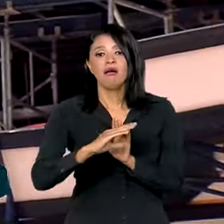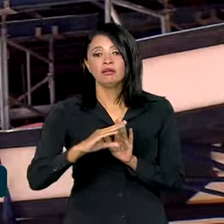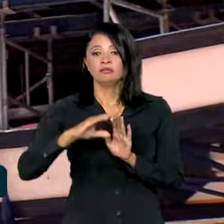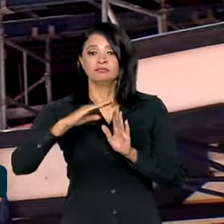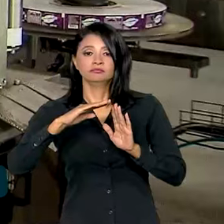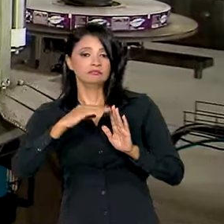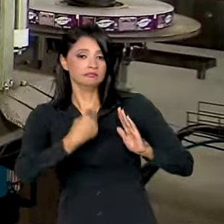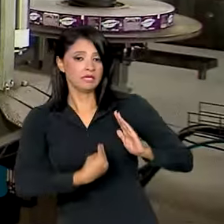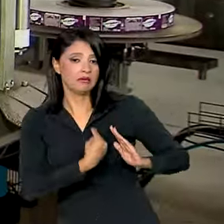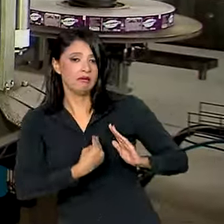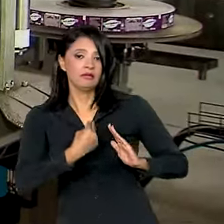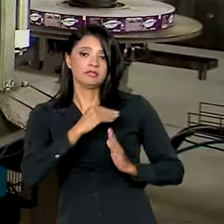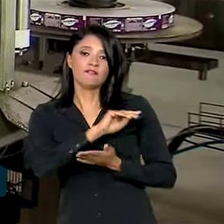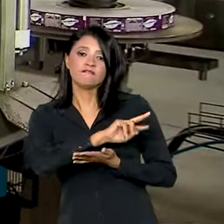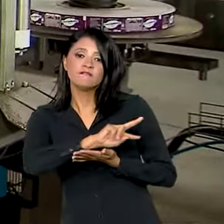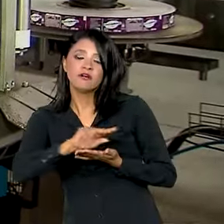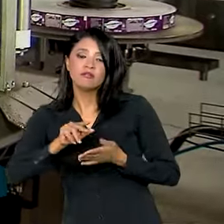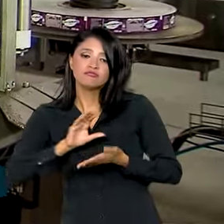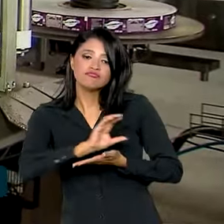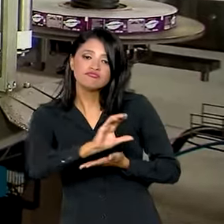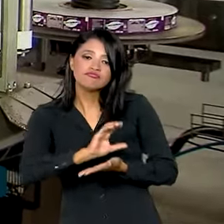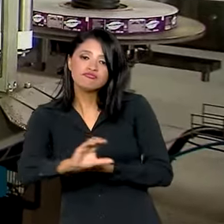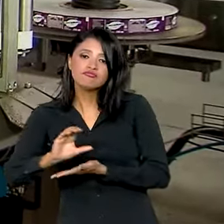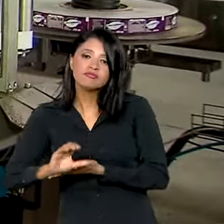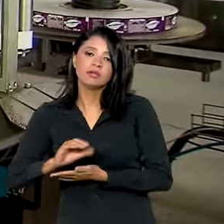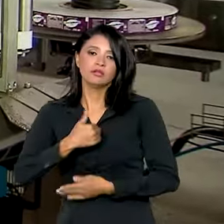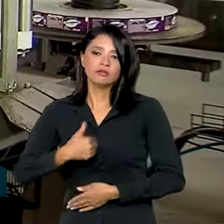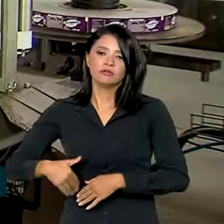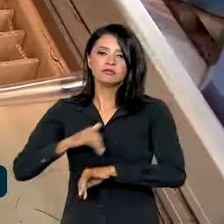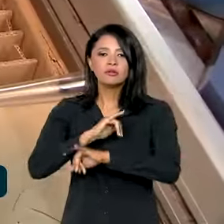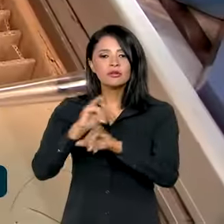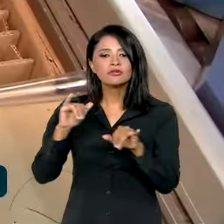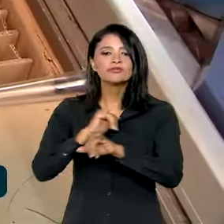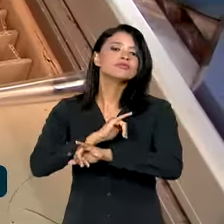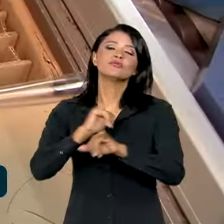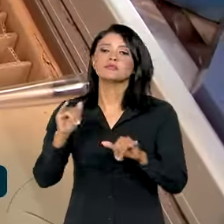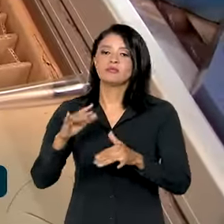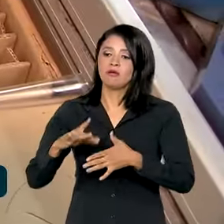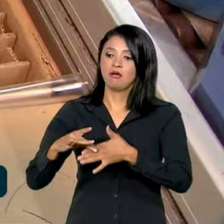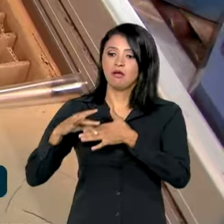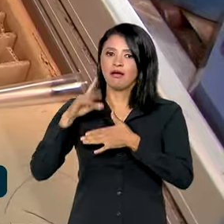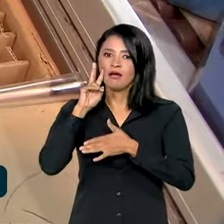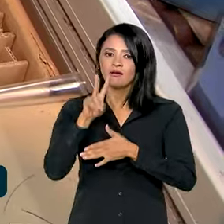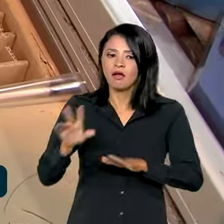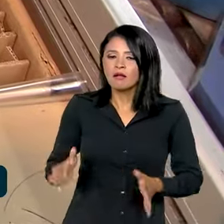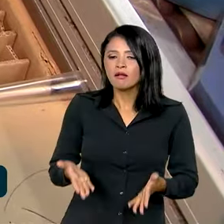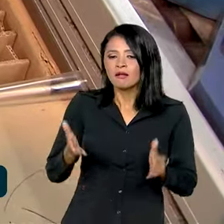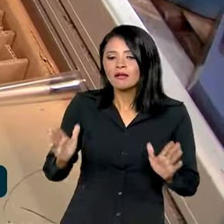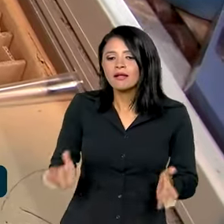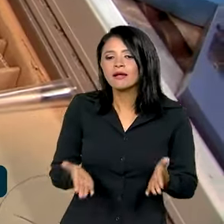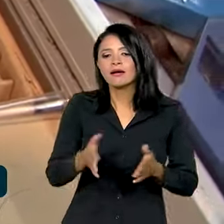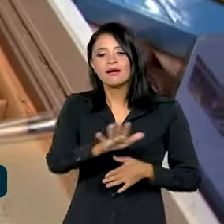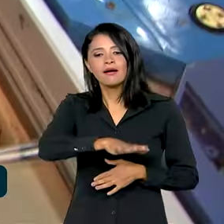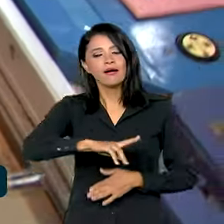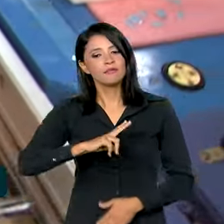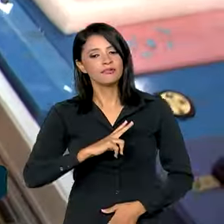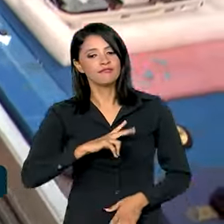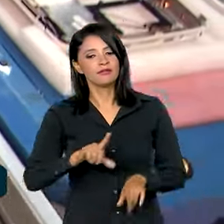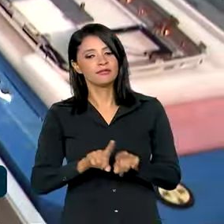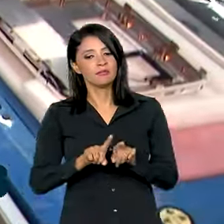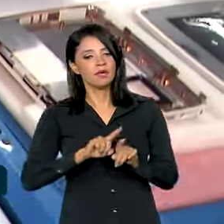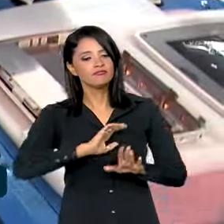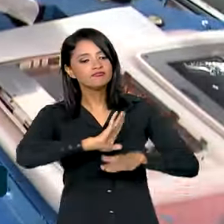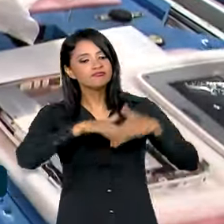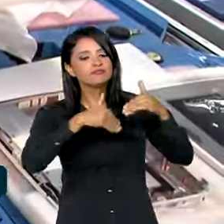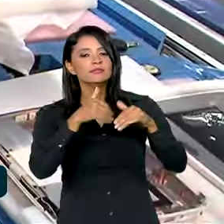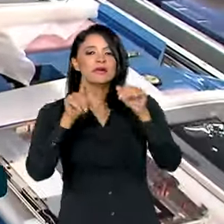Vida, os vários investimentos que o governo vem anunciando, liderando, provocando o setor privado da mesma forma.